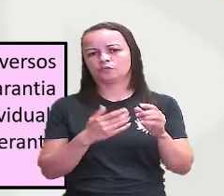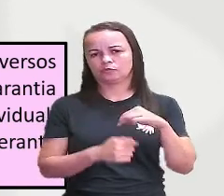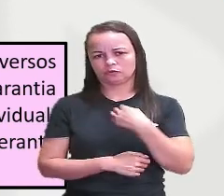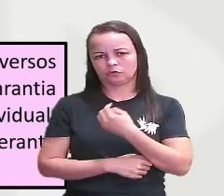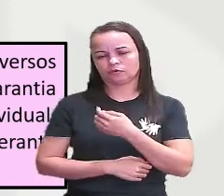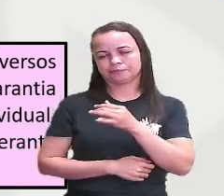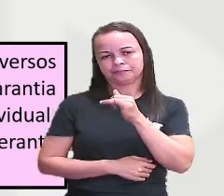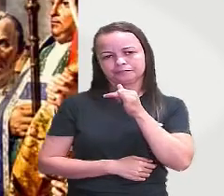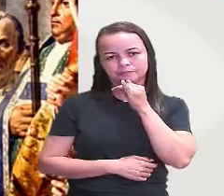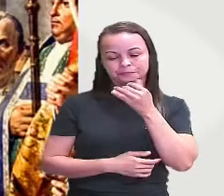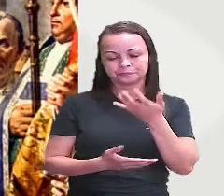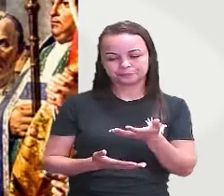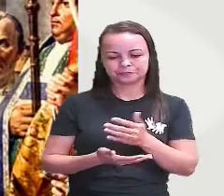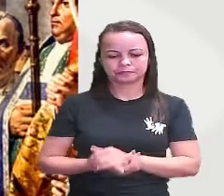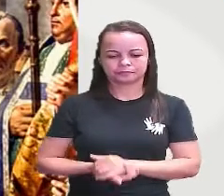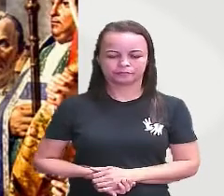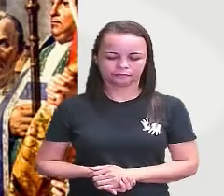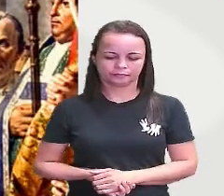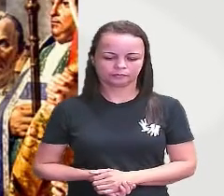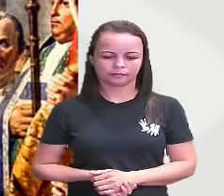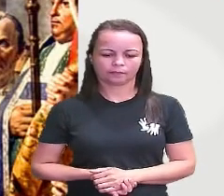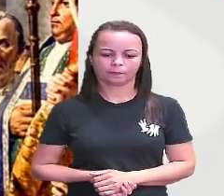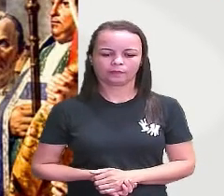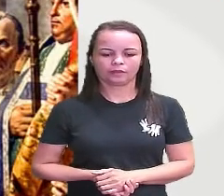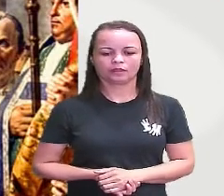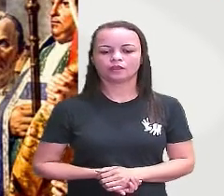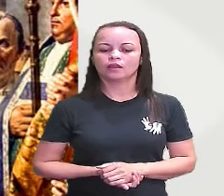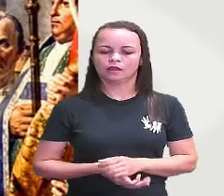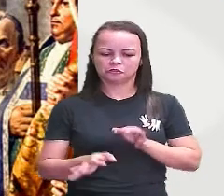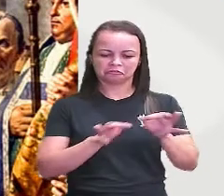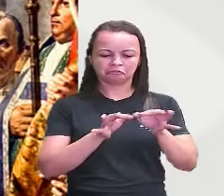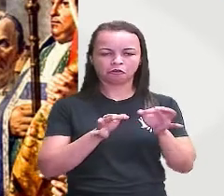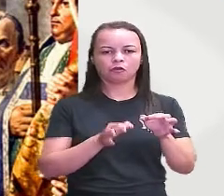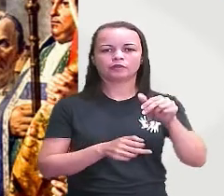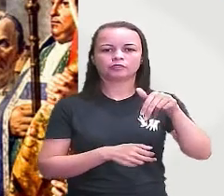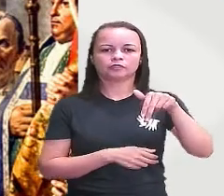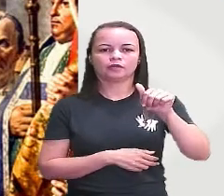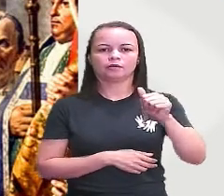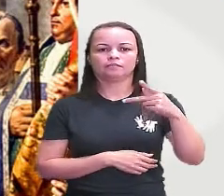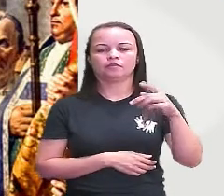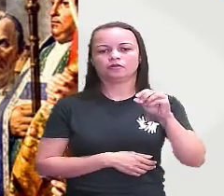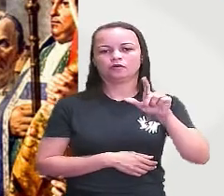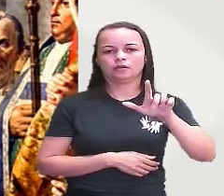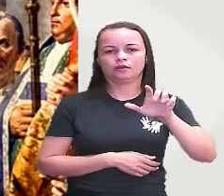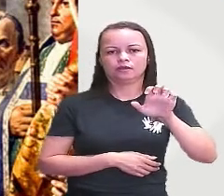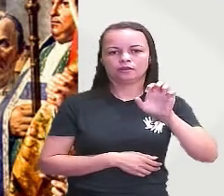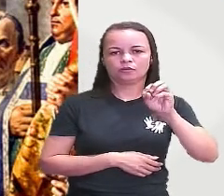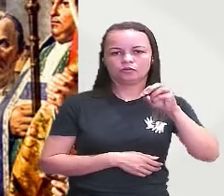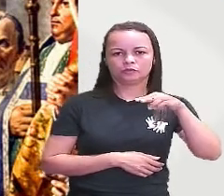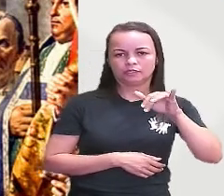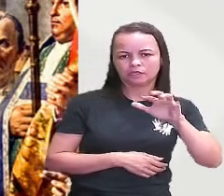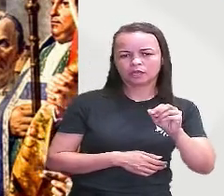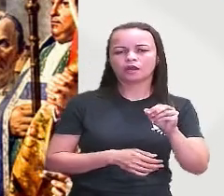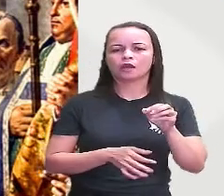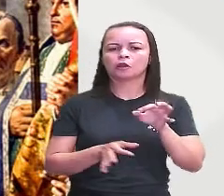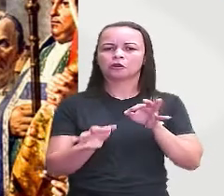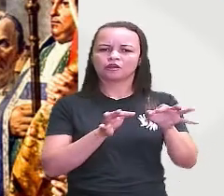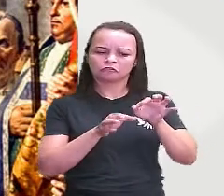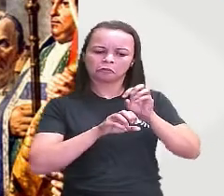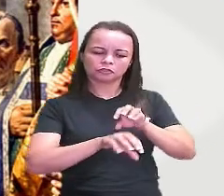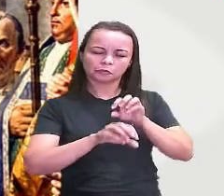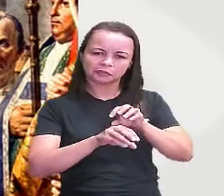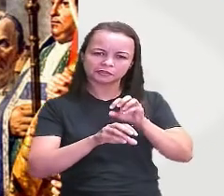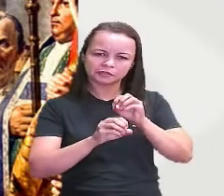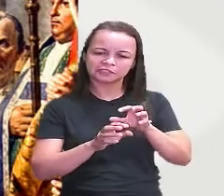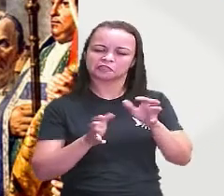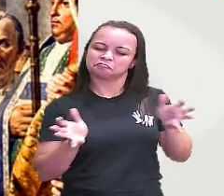exemplo então as reformas napoleônicas durante esse período como a reforma do ensino que